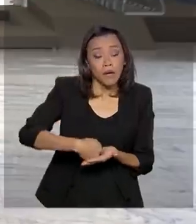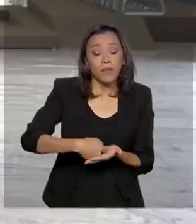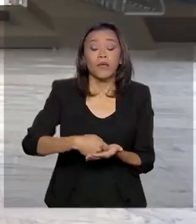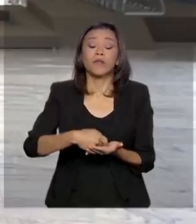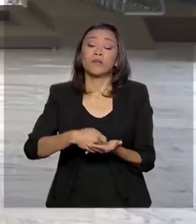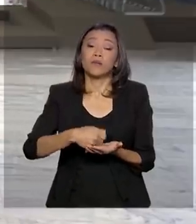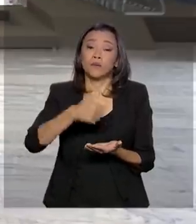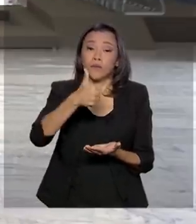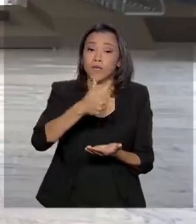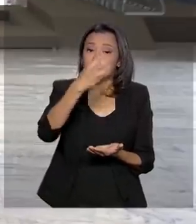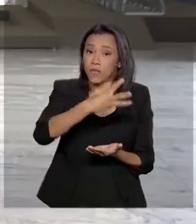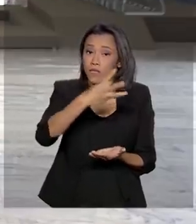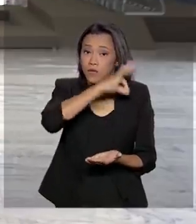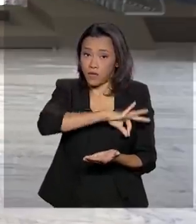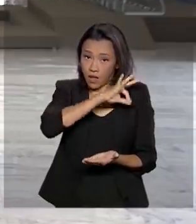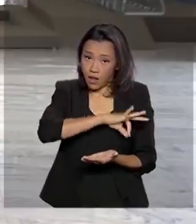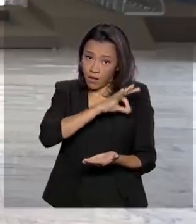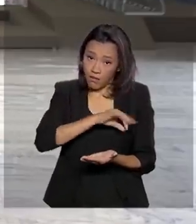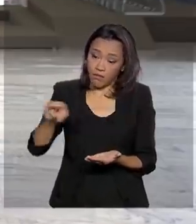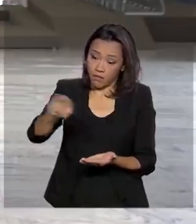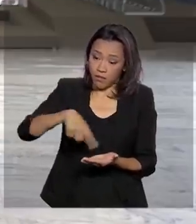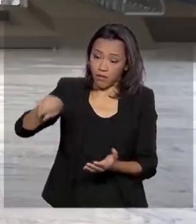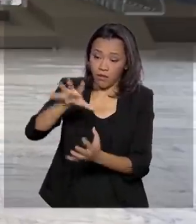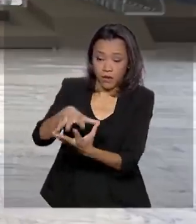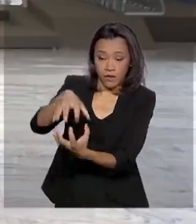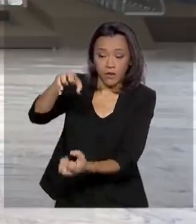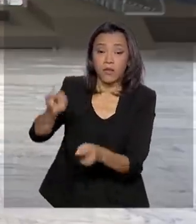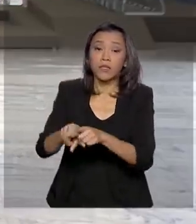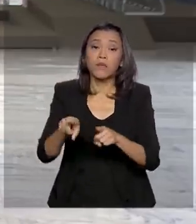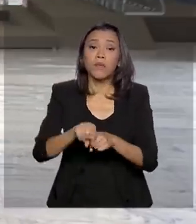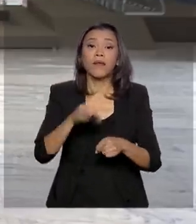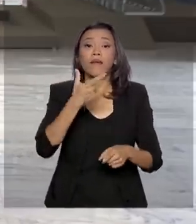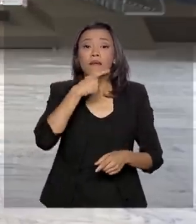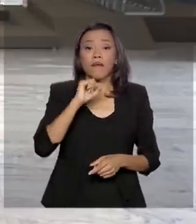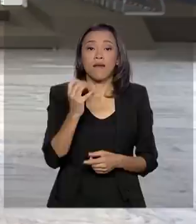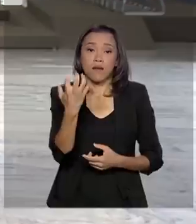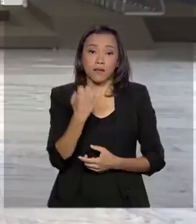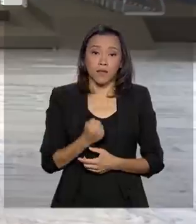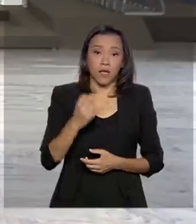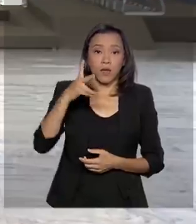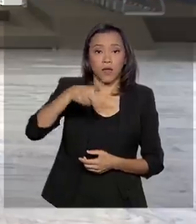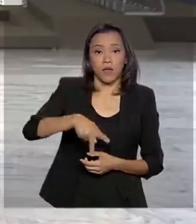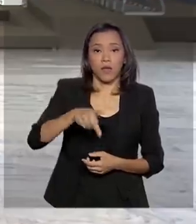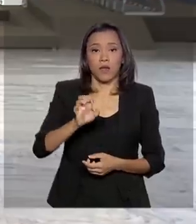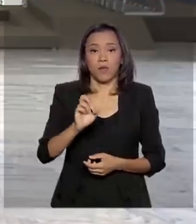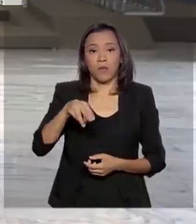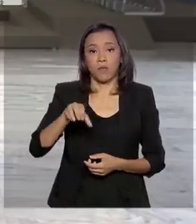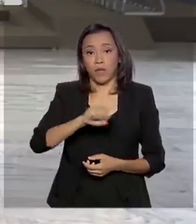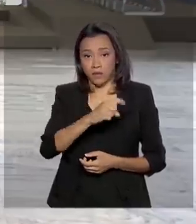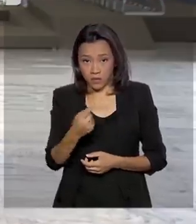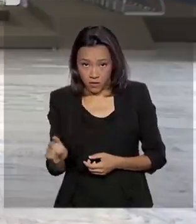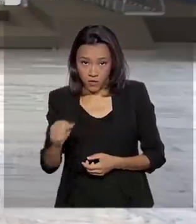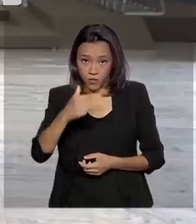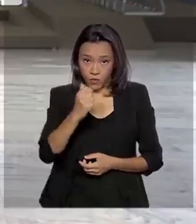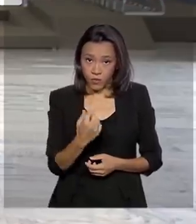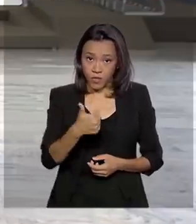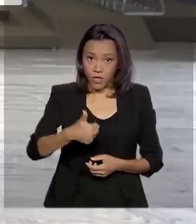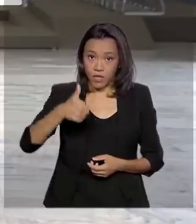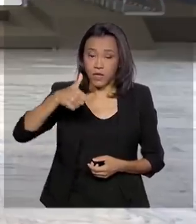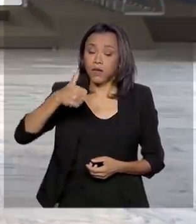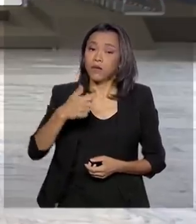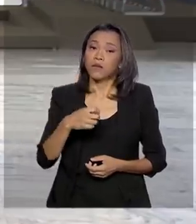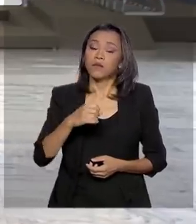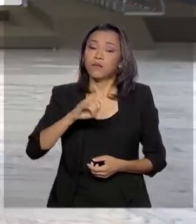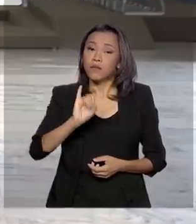13º salário dos aposentados e pensionistas do INSS. A suspensão por 4 meses da prova de vida dos